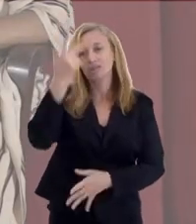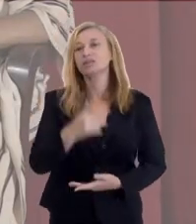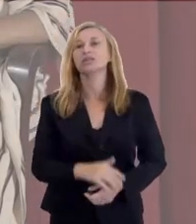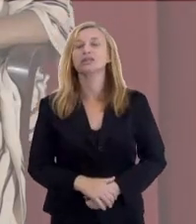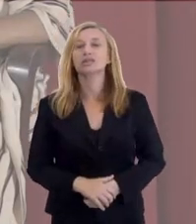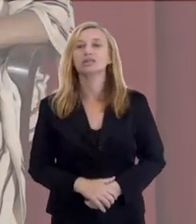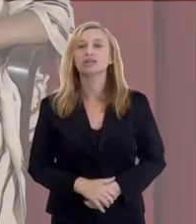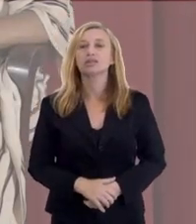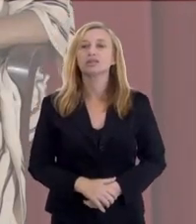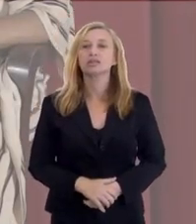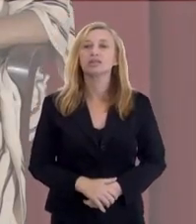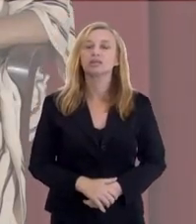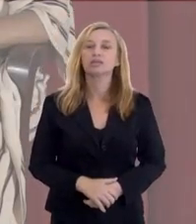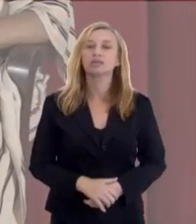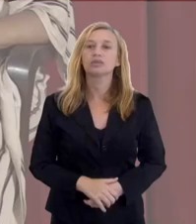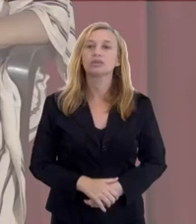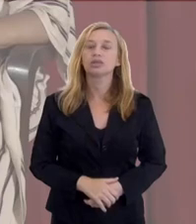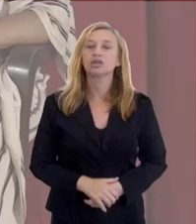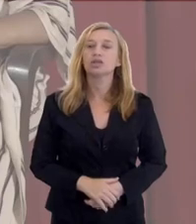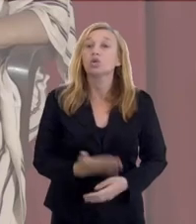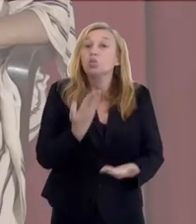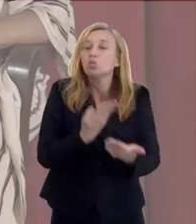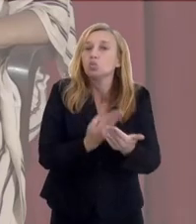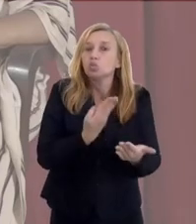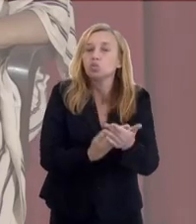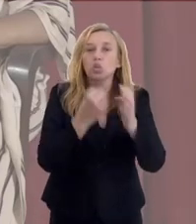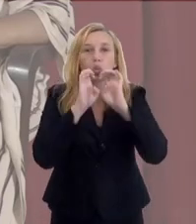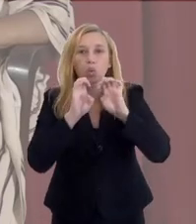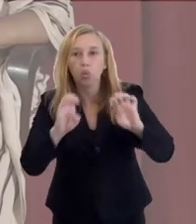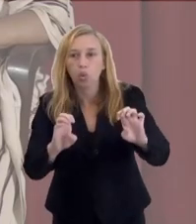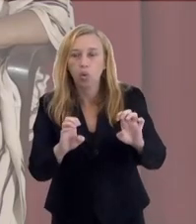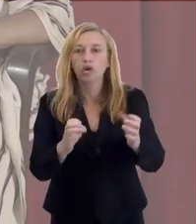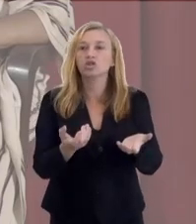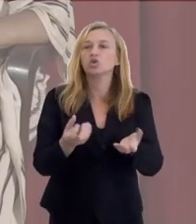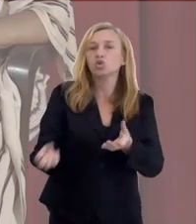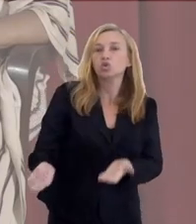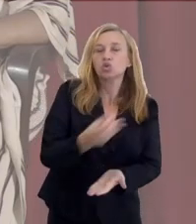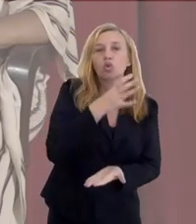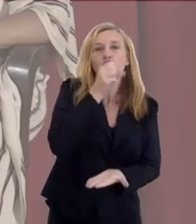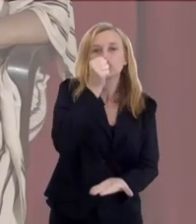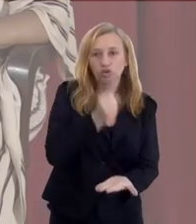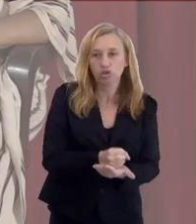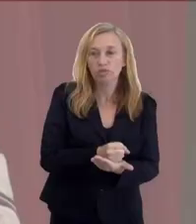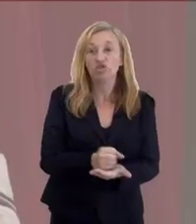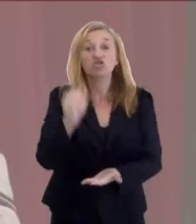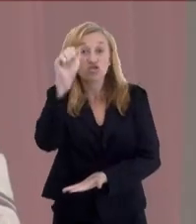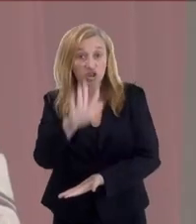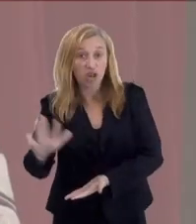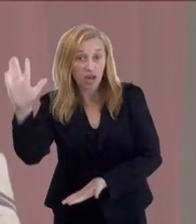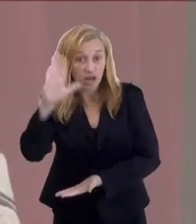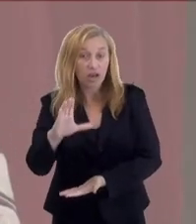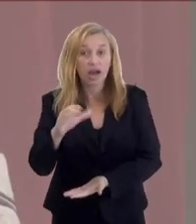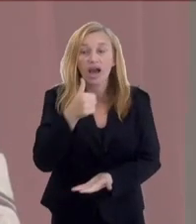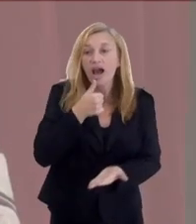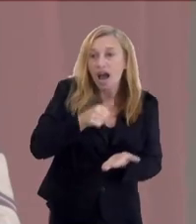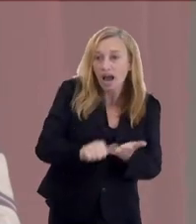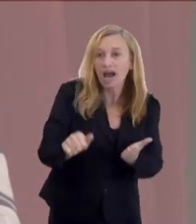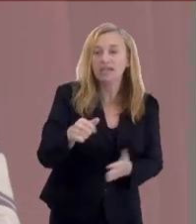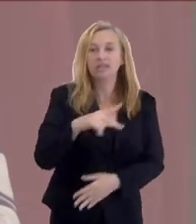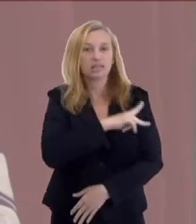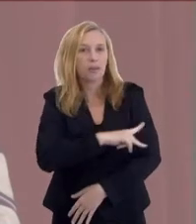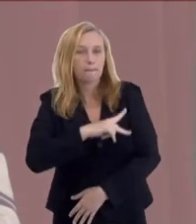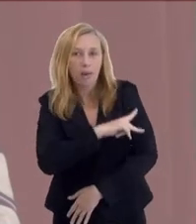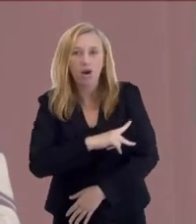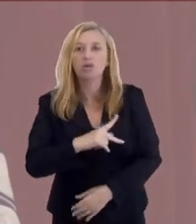protestantismo por conta do estudo do Evangelho, do Novo Testamento, de uma forma geral, das